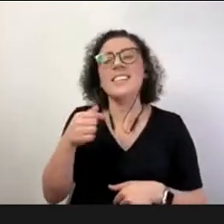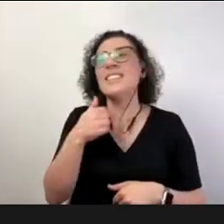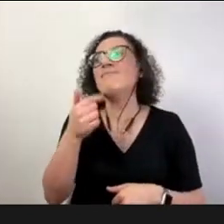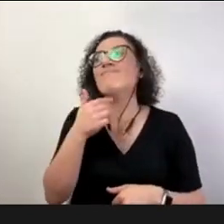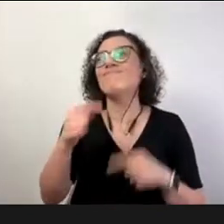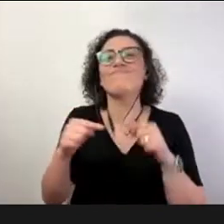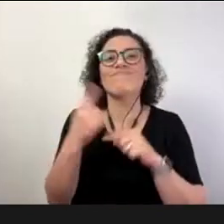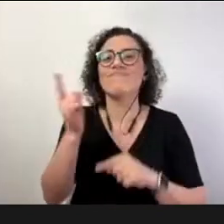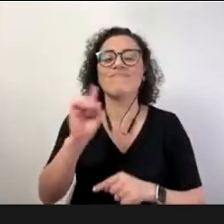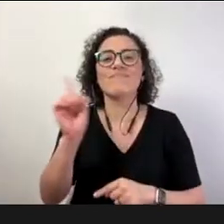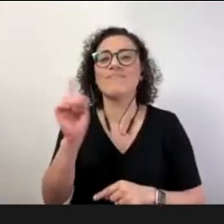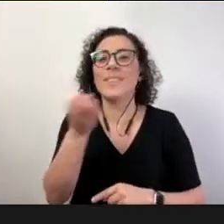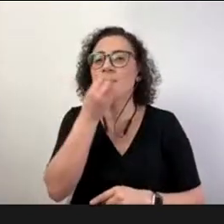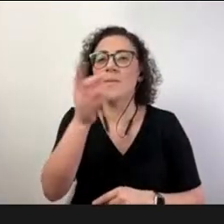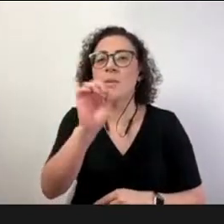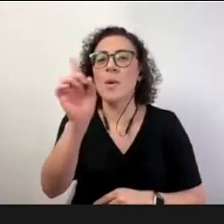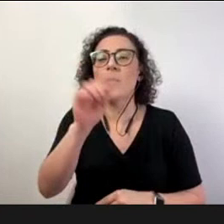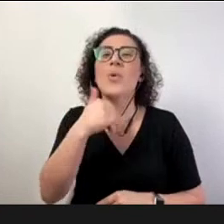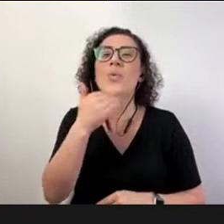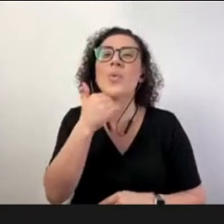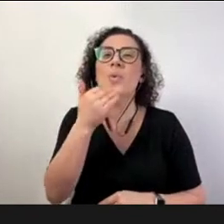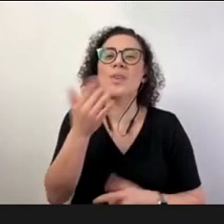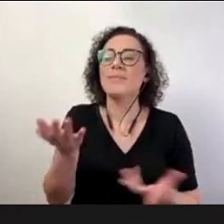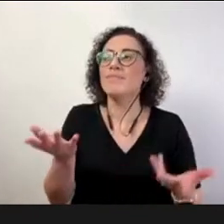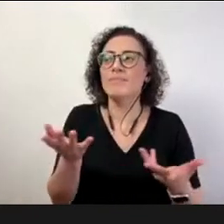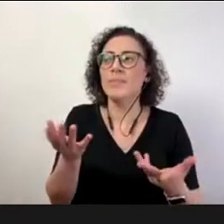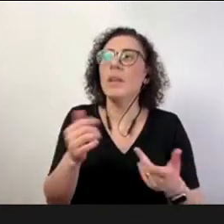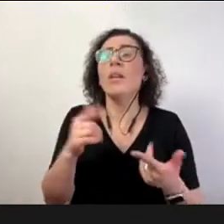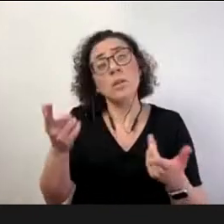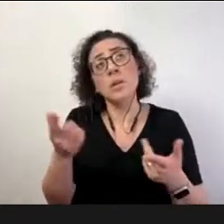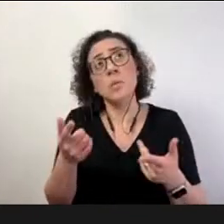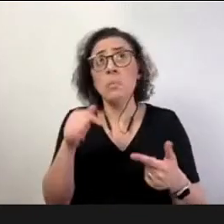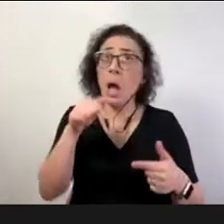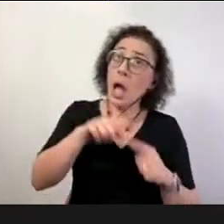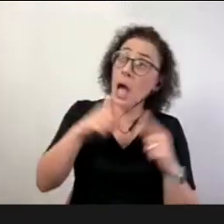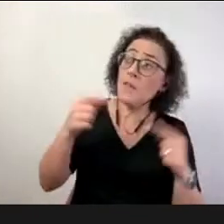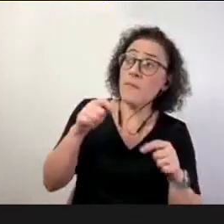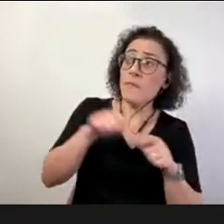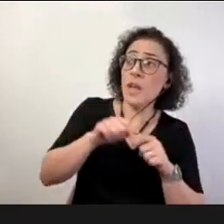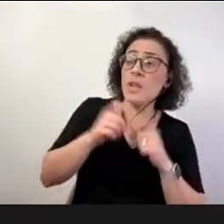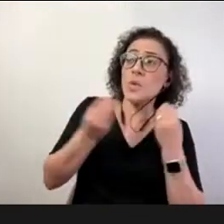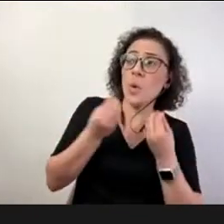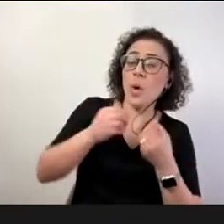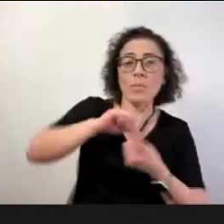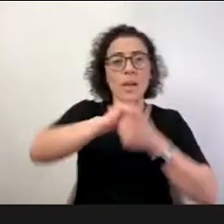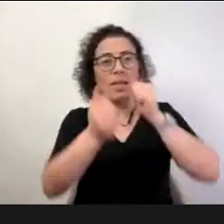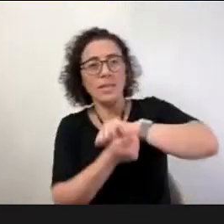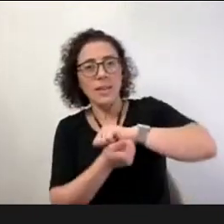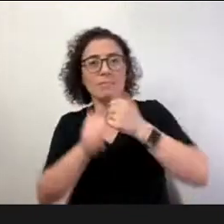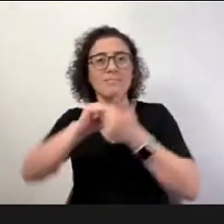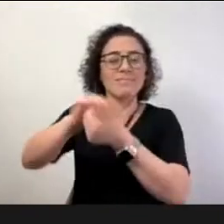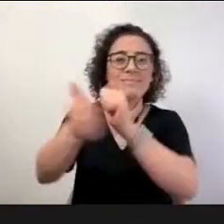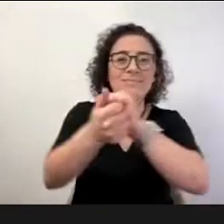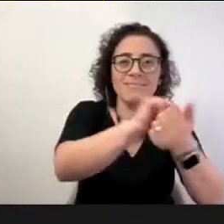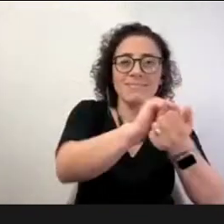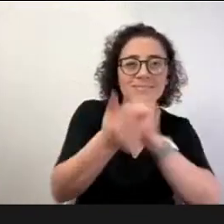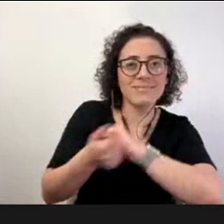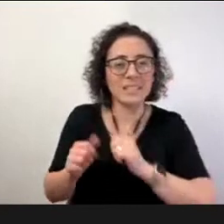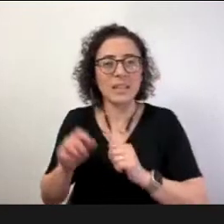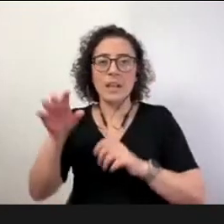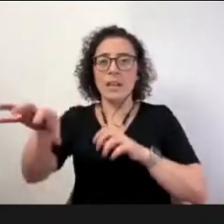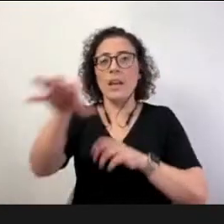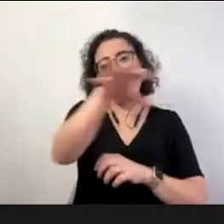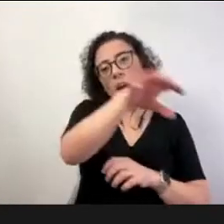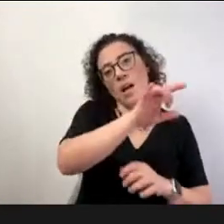um estímulo para que essas conversas pudessem acontecer localmente e aí com base nas ações efetivas que estavam acontecendo